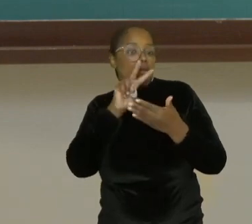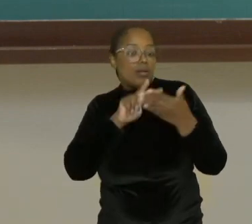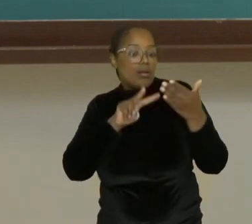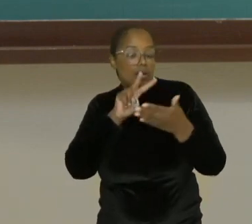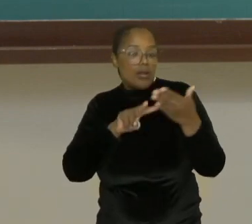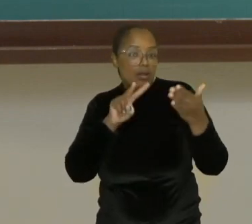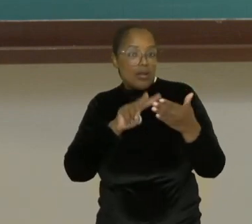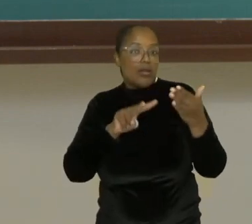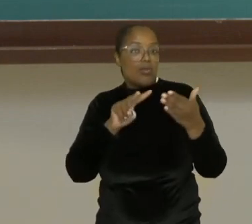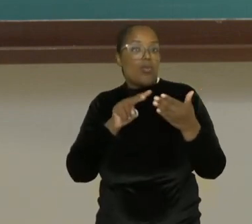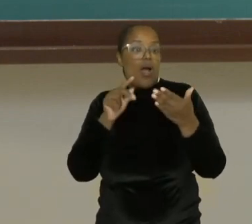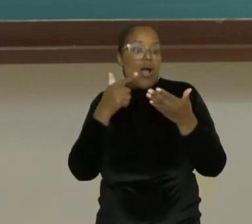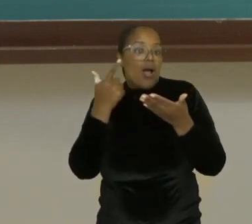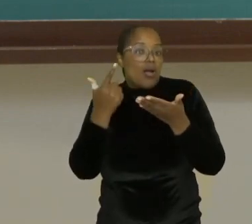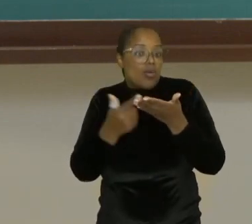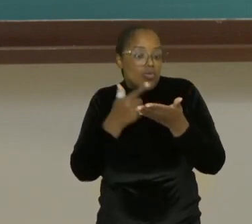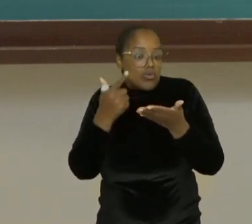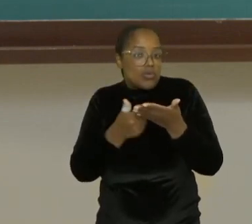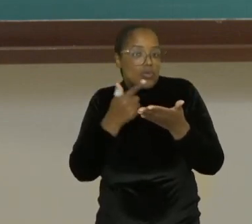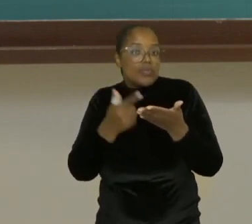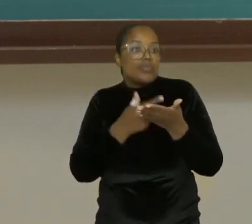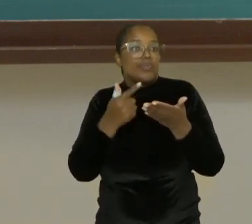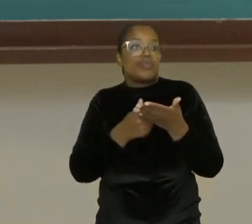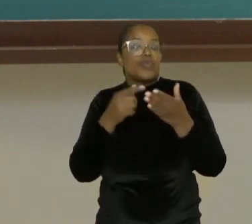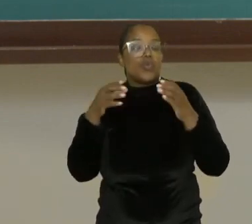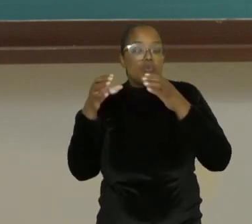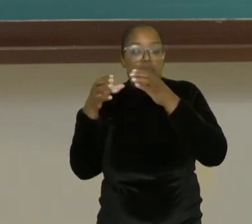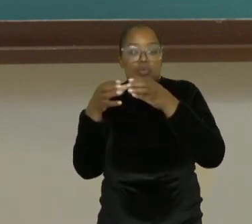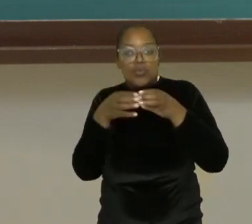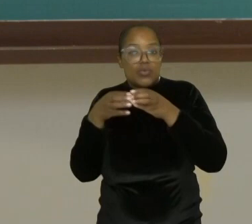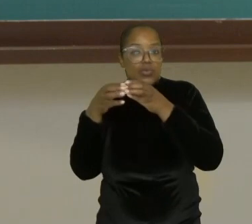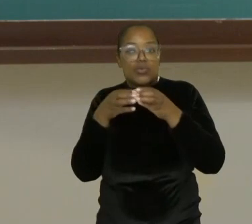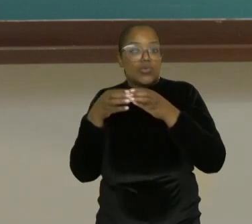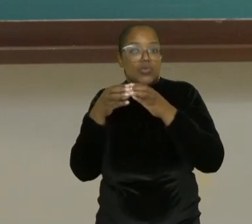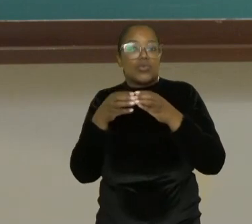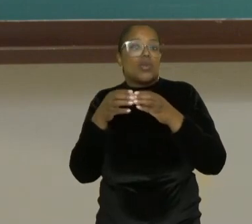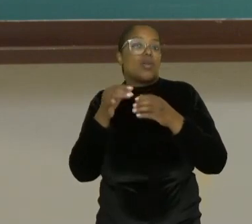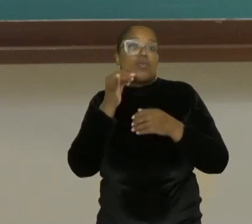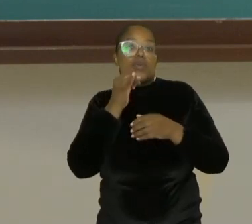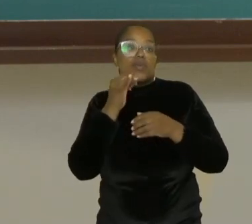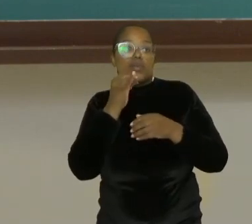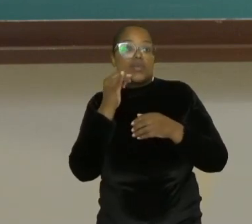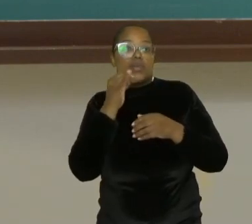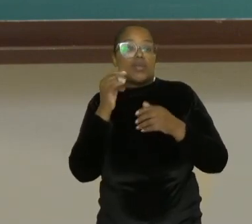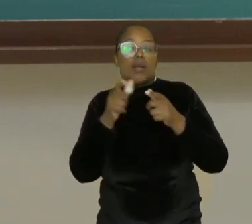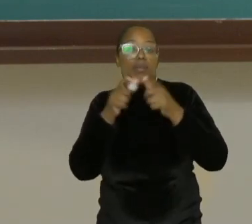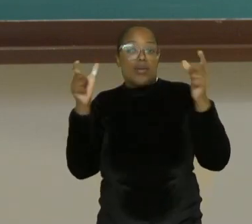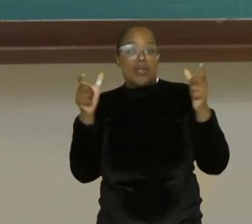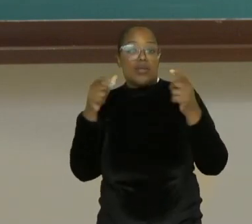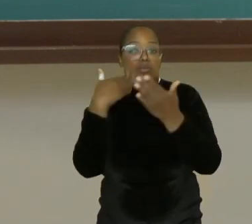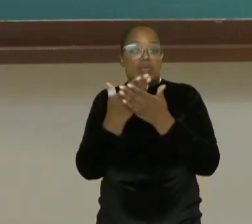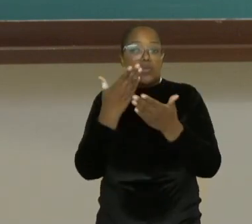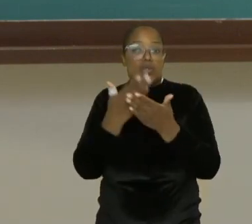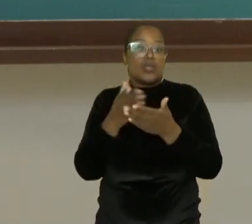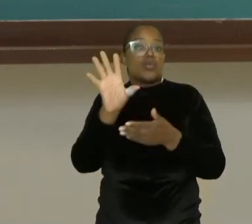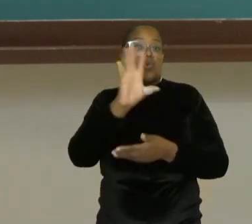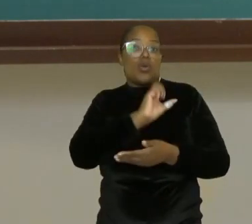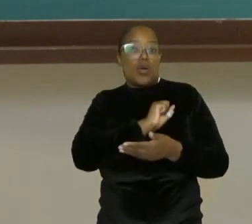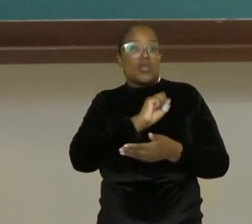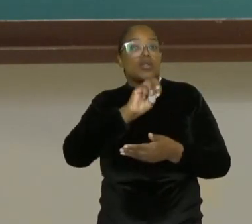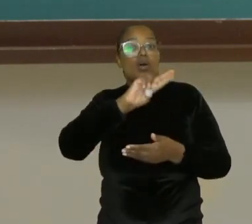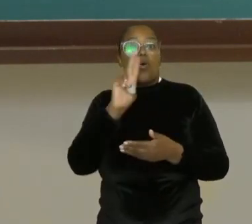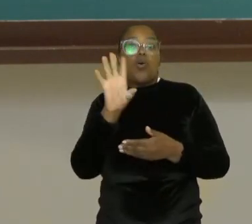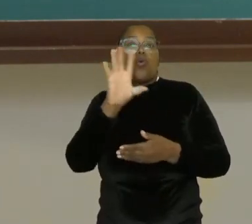parte de, concorda com o conjunto ou com o modificador. Como por exemplo, a maioria dos estudantes gosta ou gostam